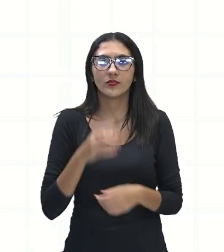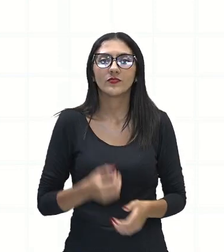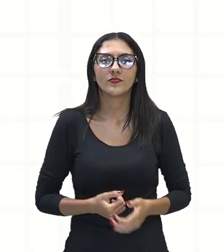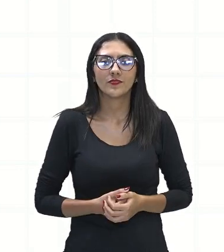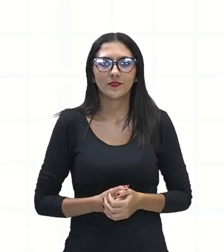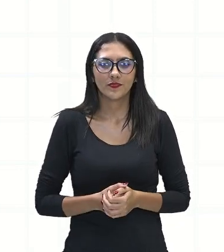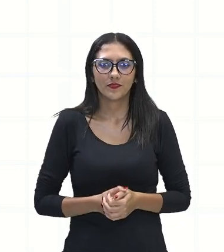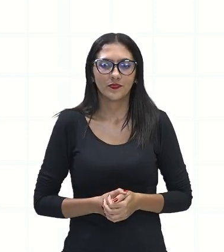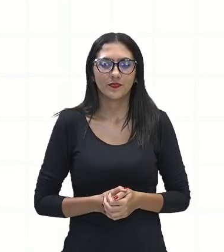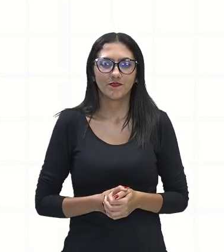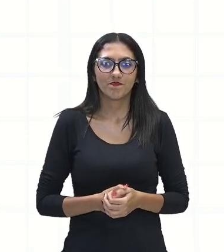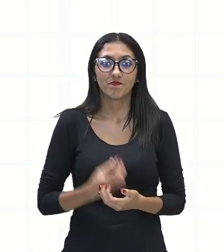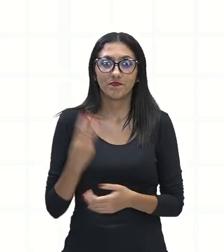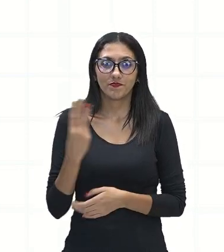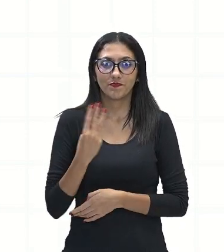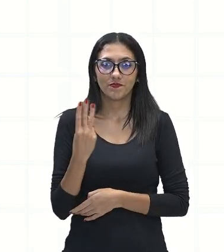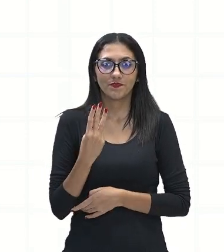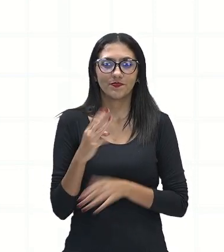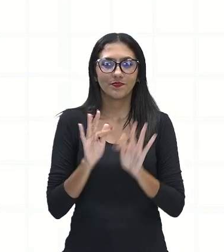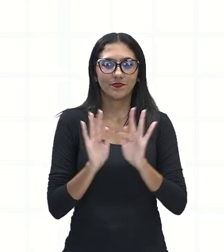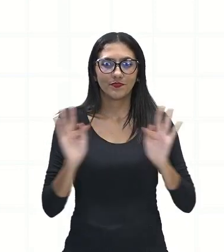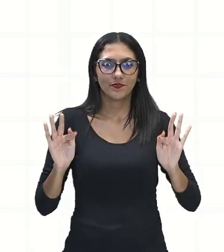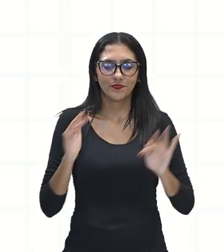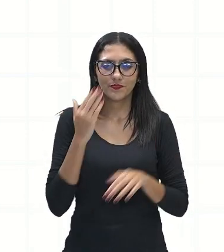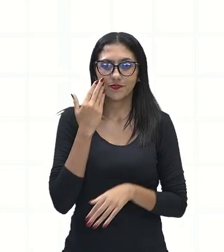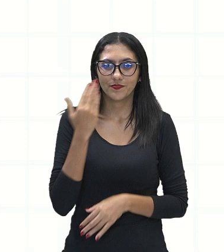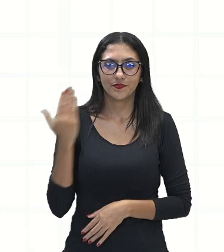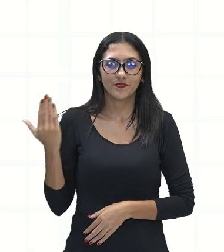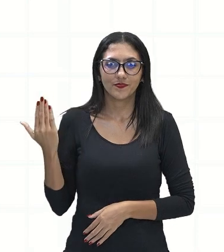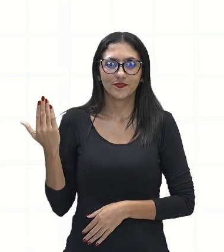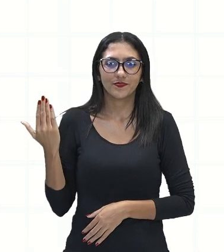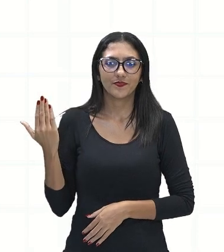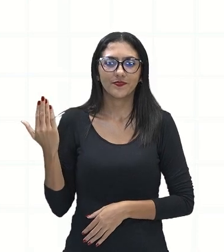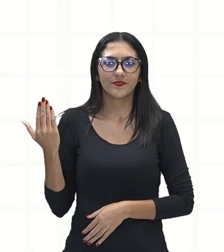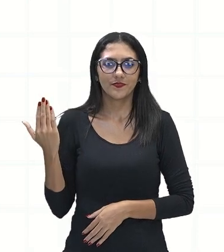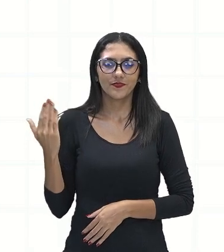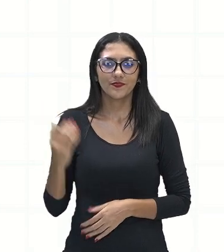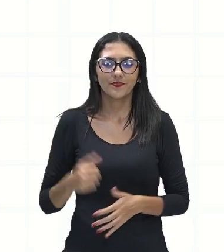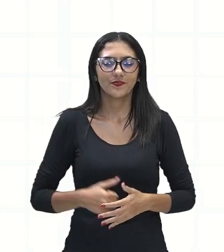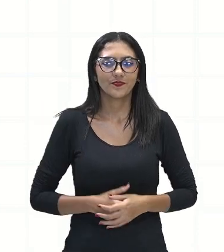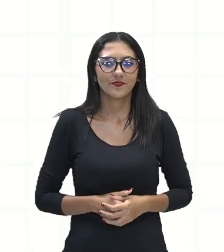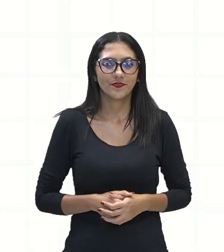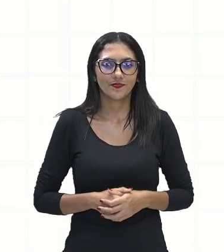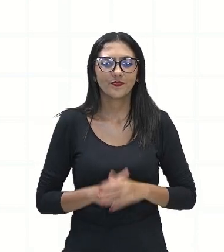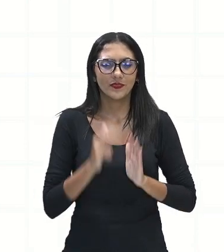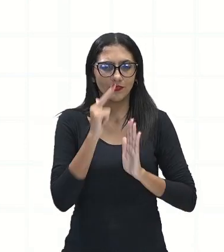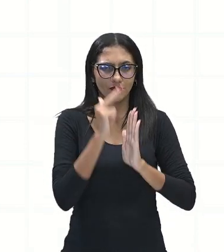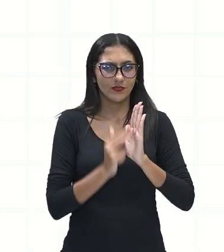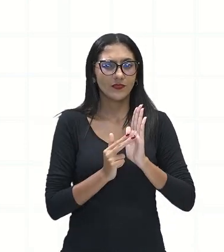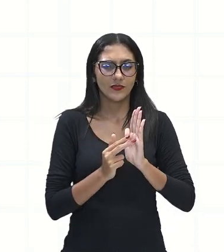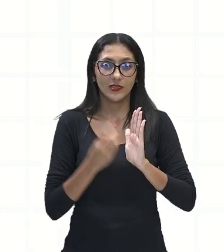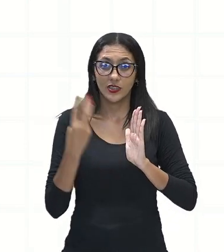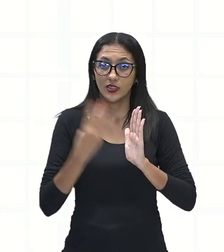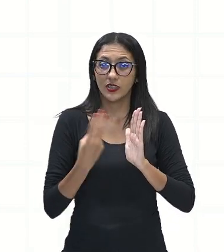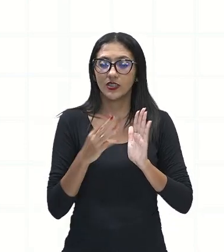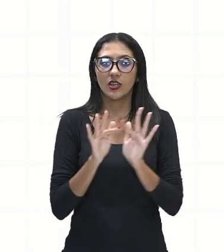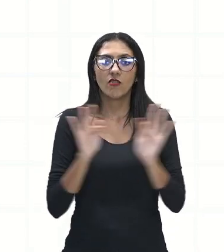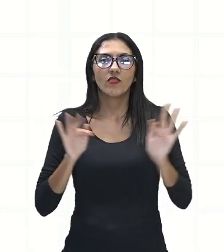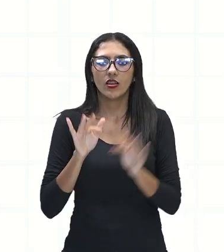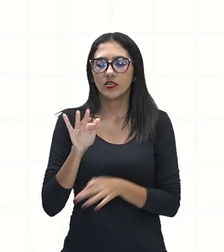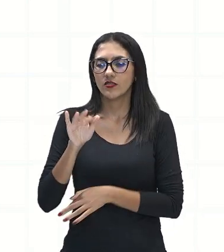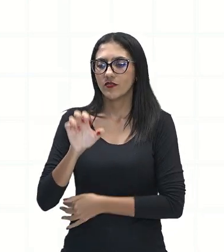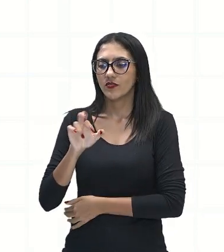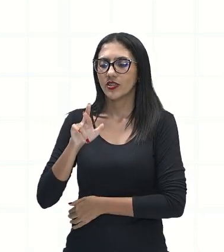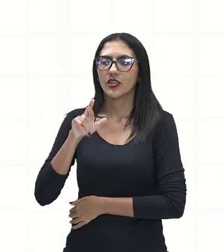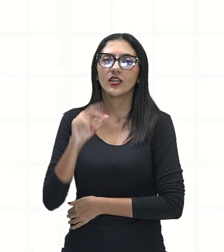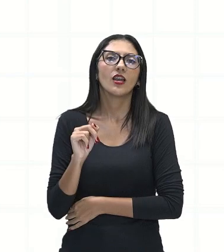E aquele menino é uma fera, é fera nos cálculos. Observe que, agora, a palavra fera está